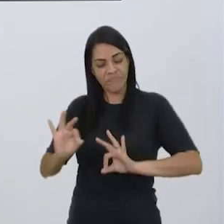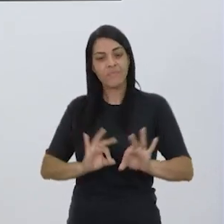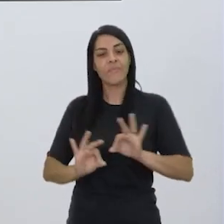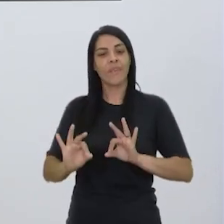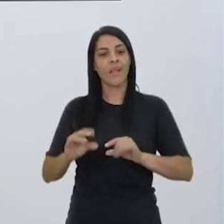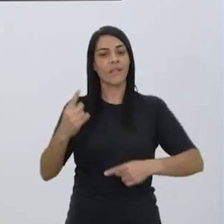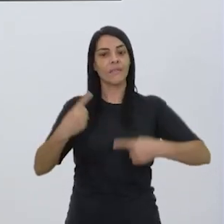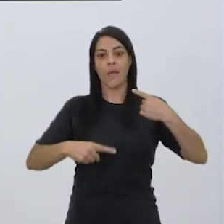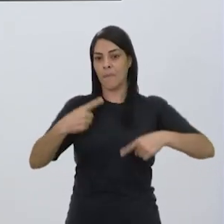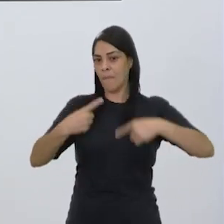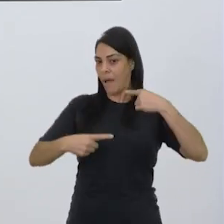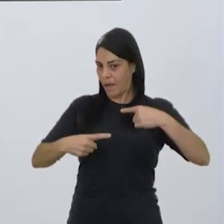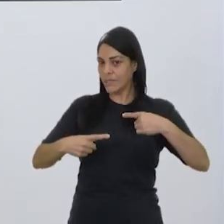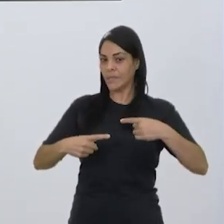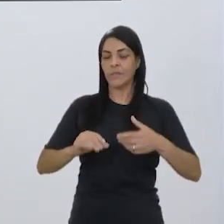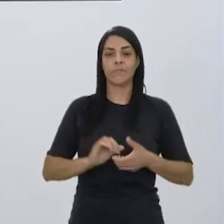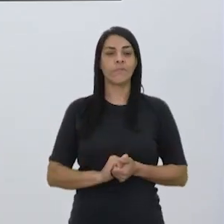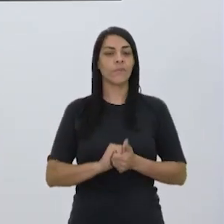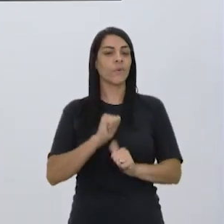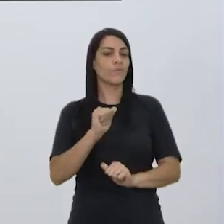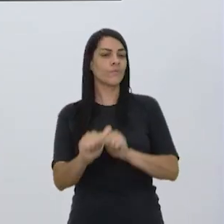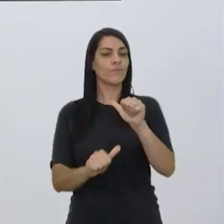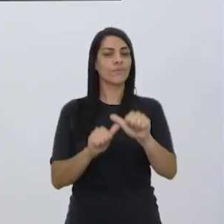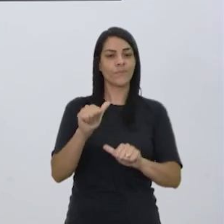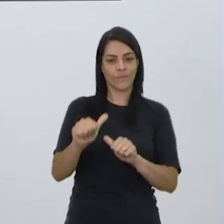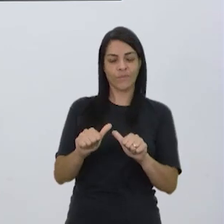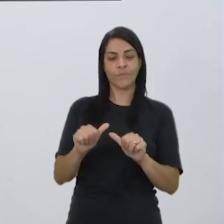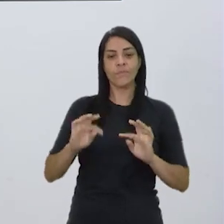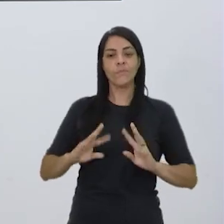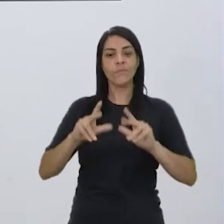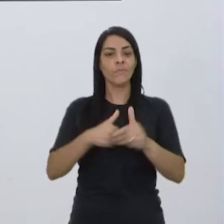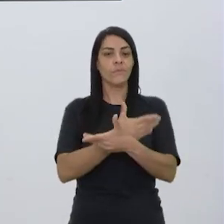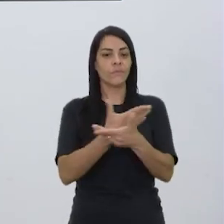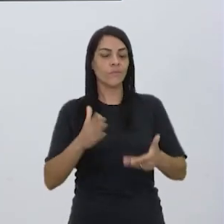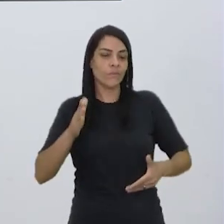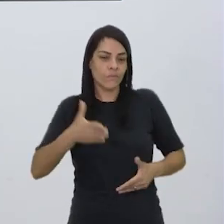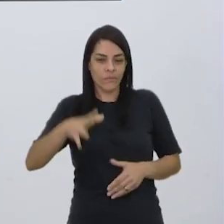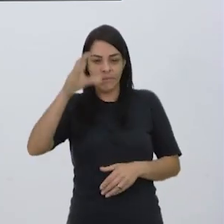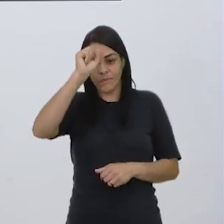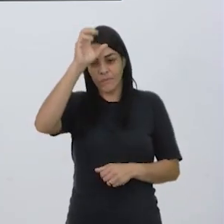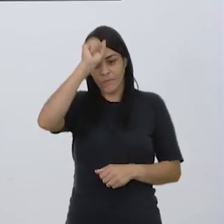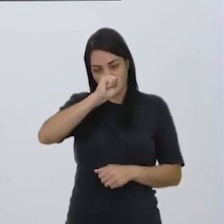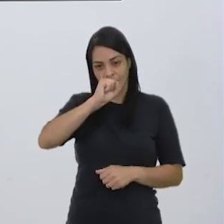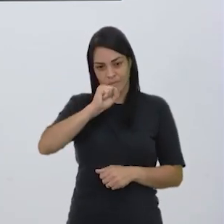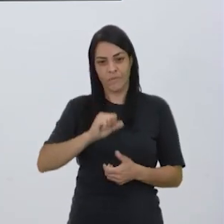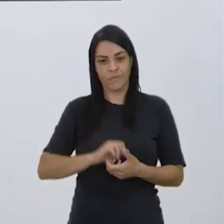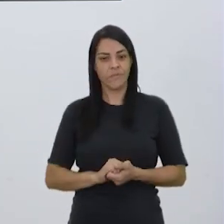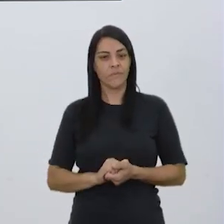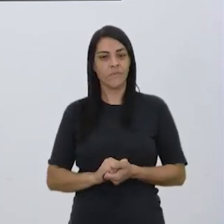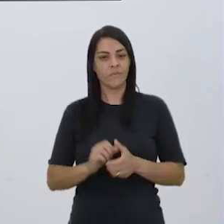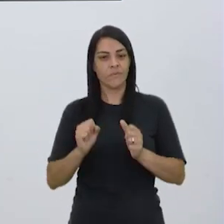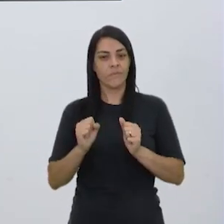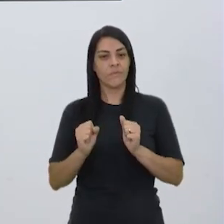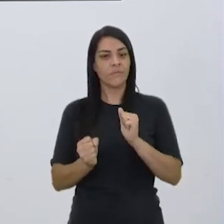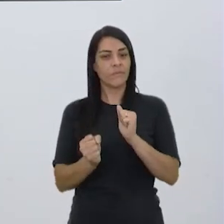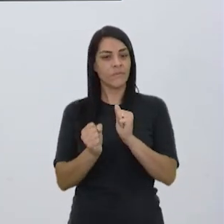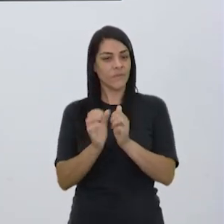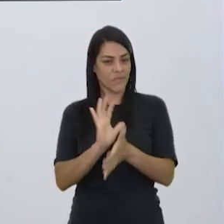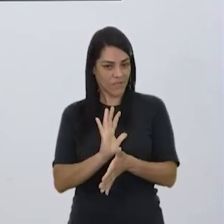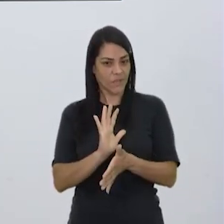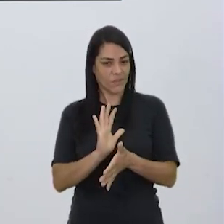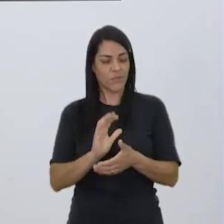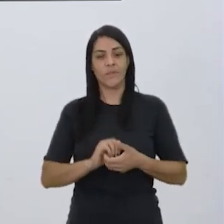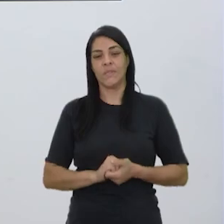debate, já se prepara para transformar o que a gente tem aprendido aqui, discutido, em ações de oralidade